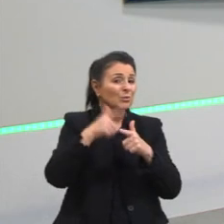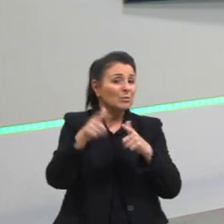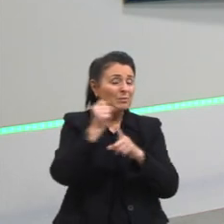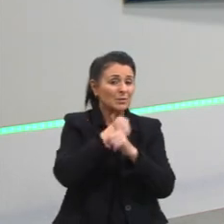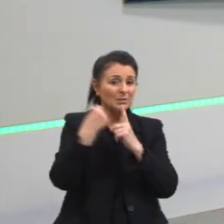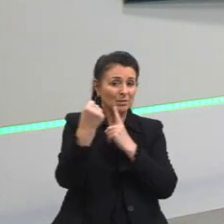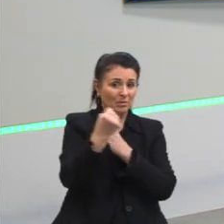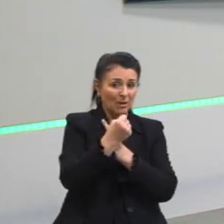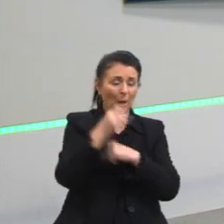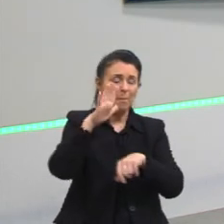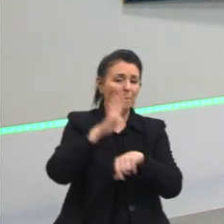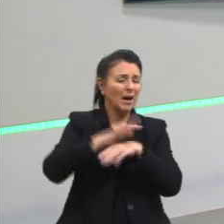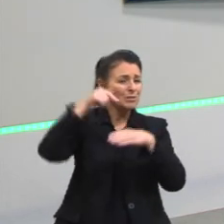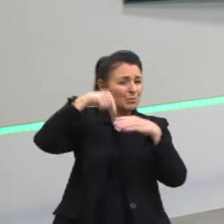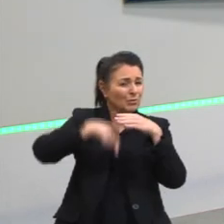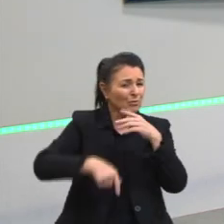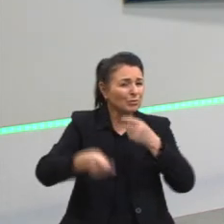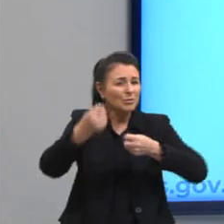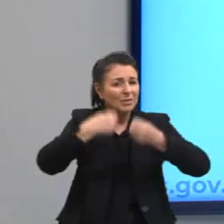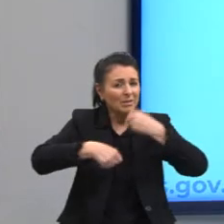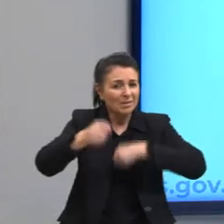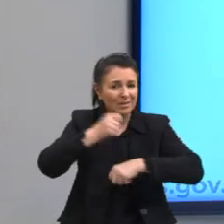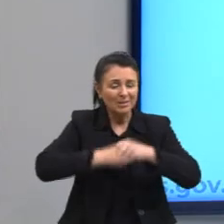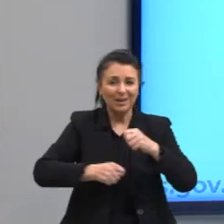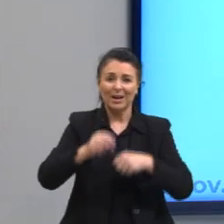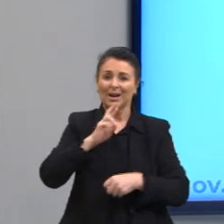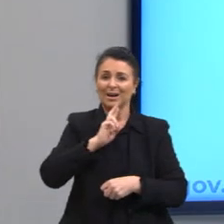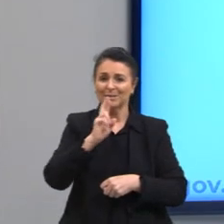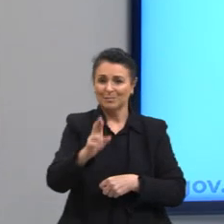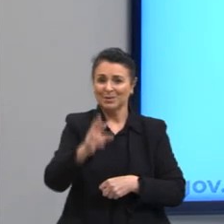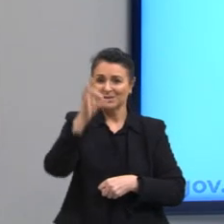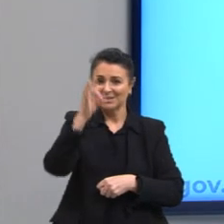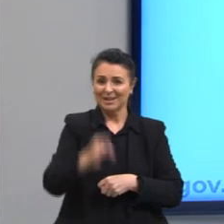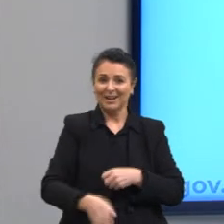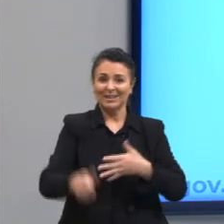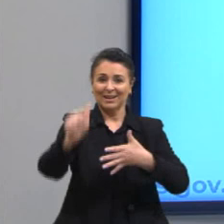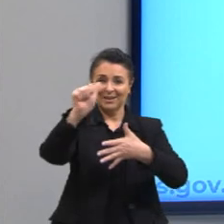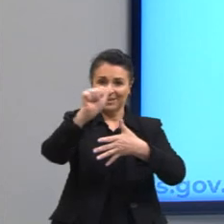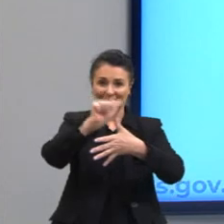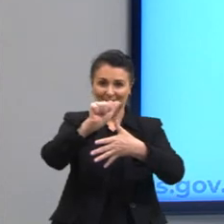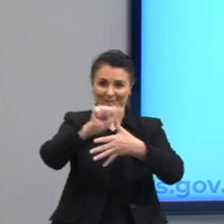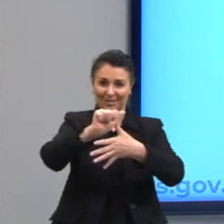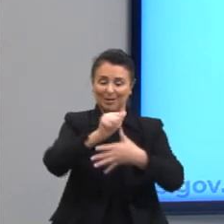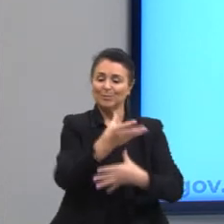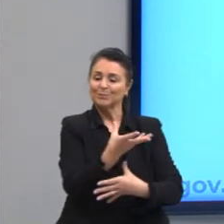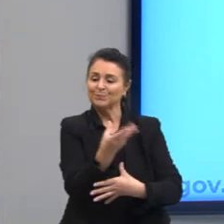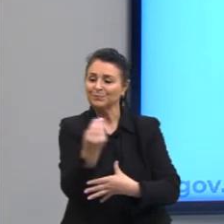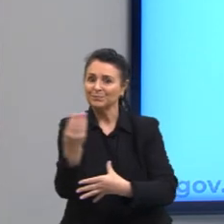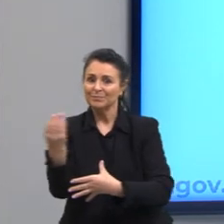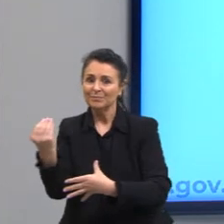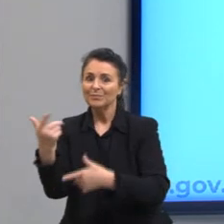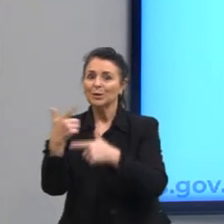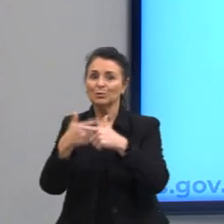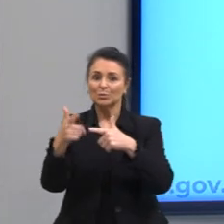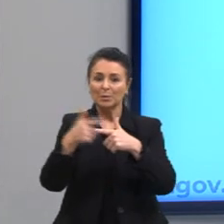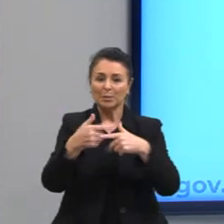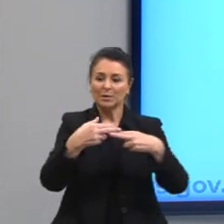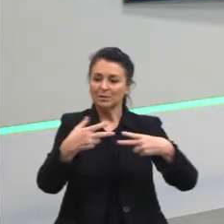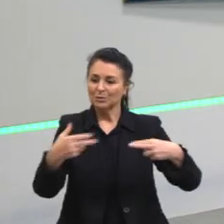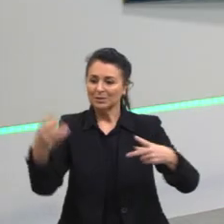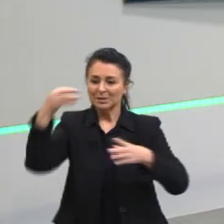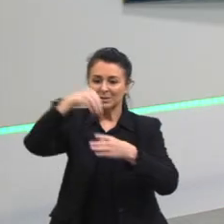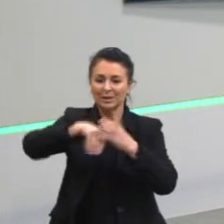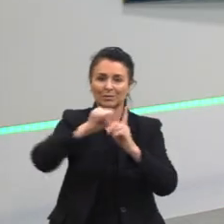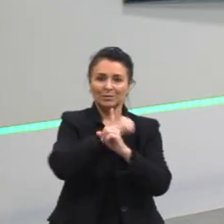Então, a gente sabe que a nossa resposta é a A, pluralidade das demandas sociais. Esses grupos tinham várias causas